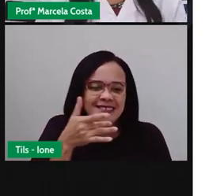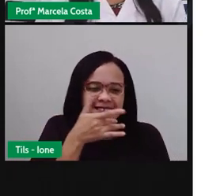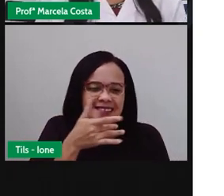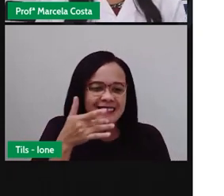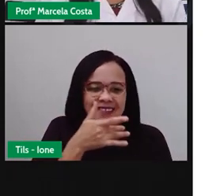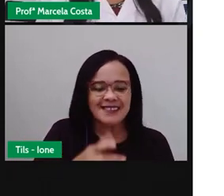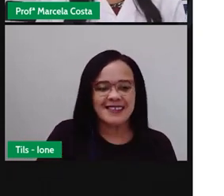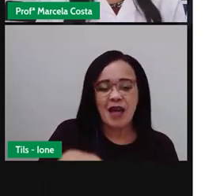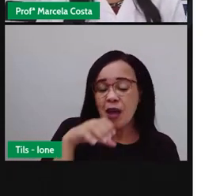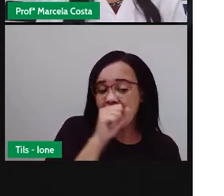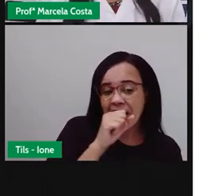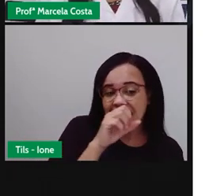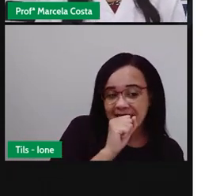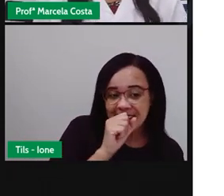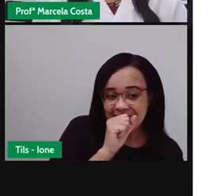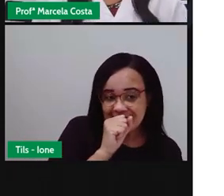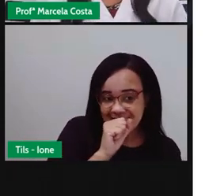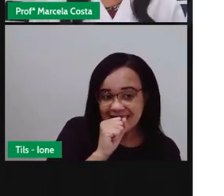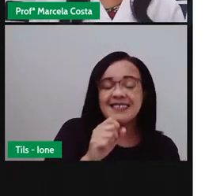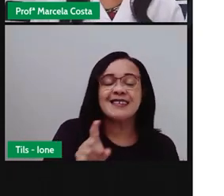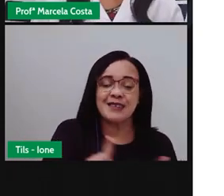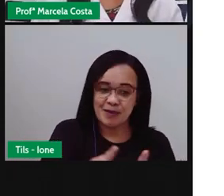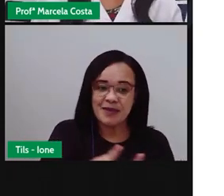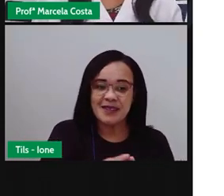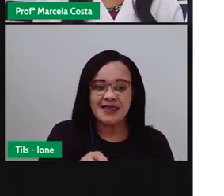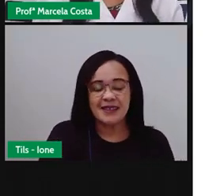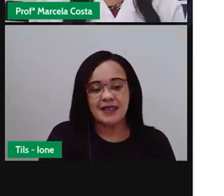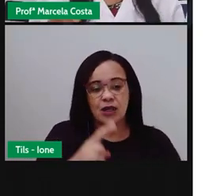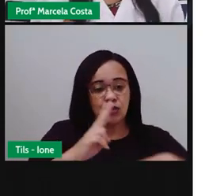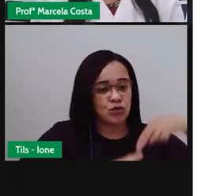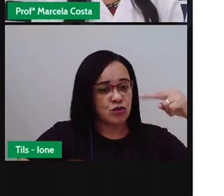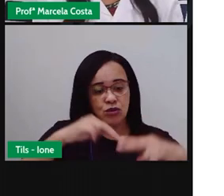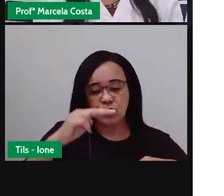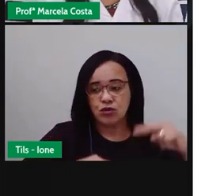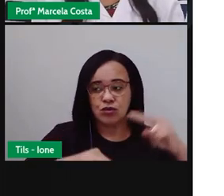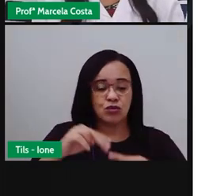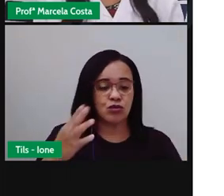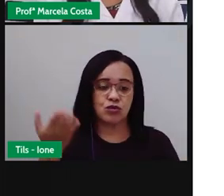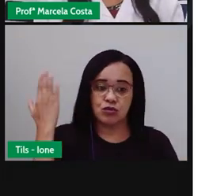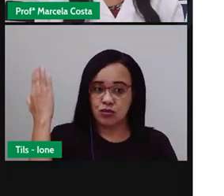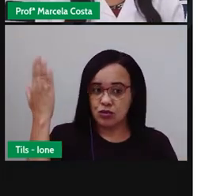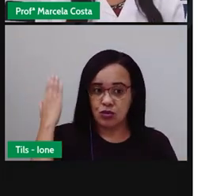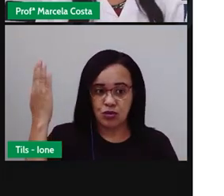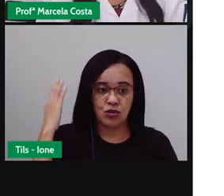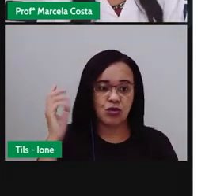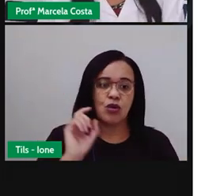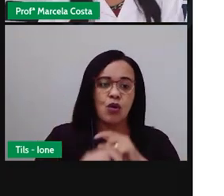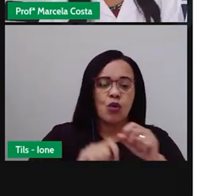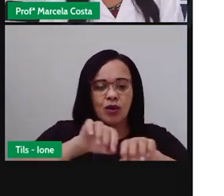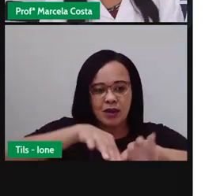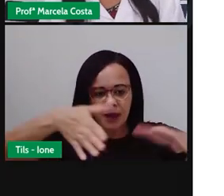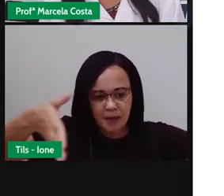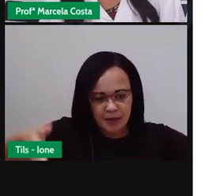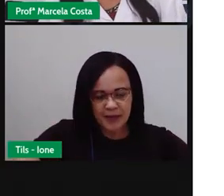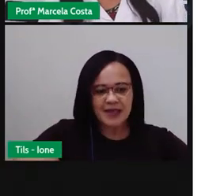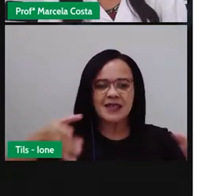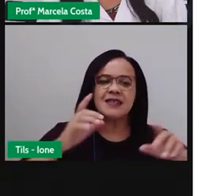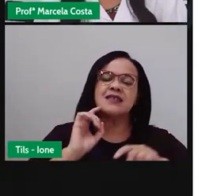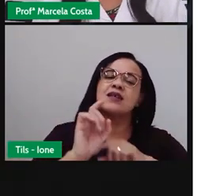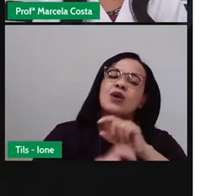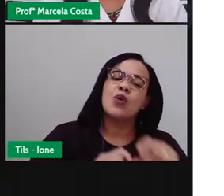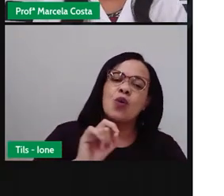laranja de umbito. No São João de Outrora, também presente na mesa, uma leitoazinha